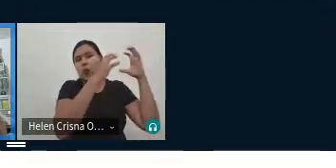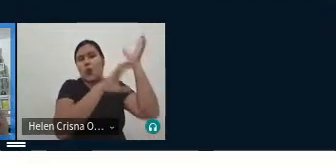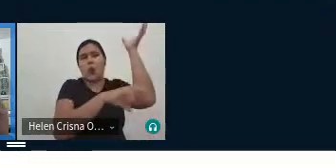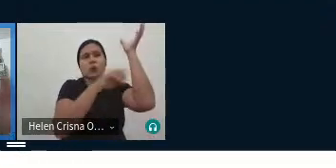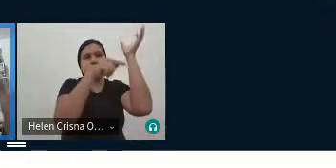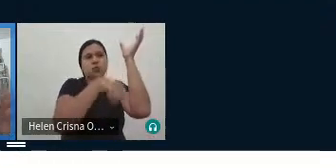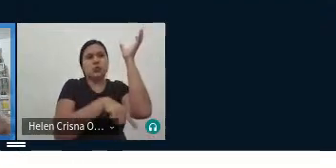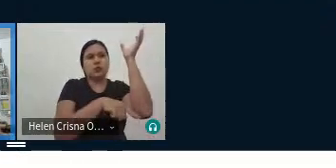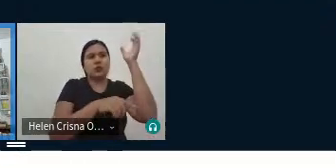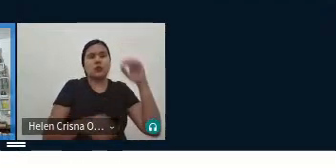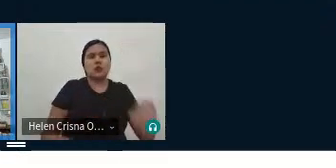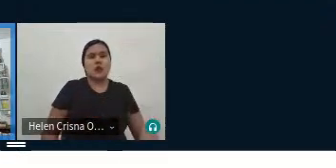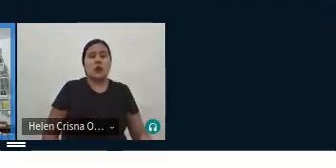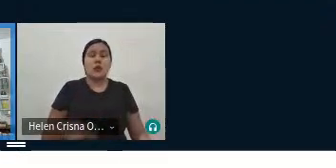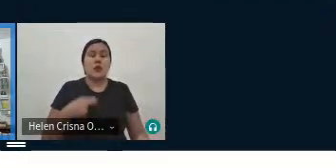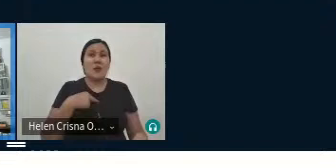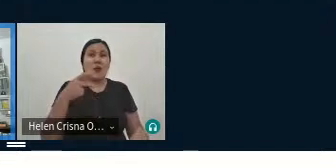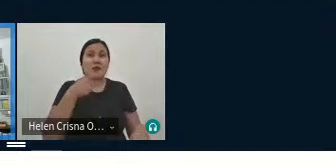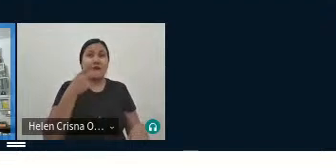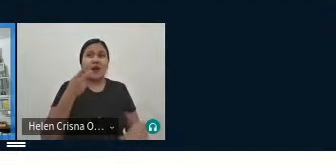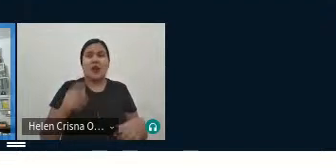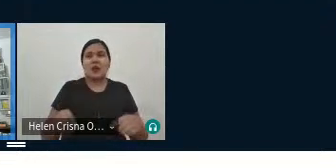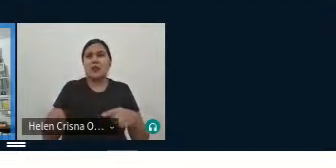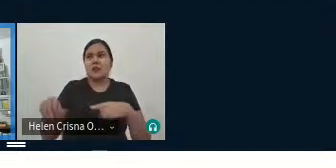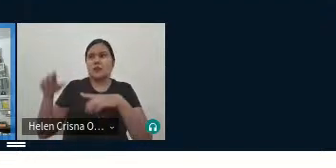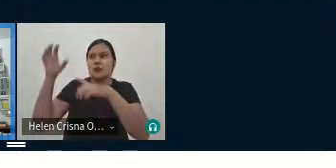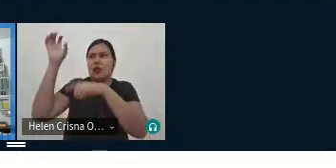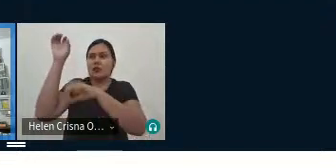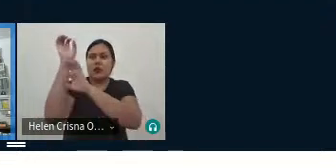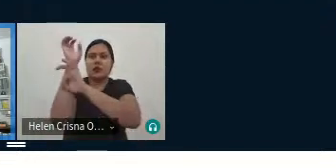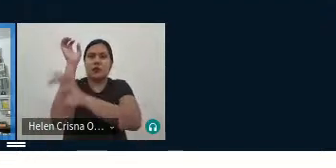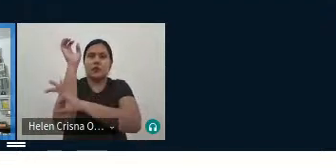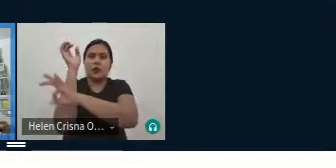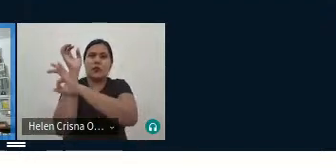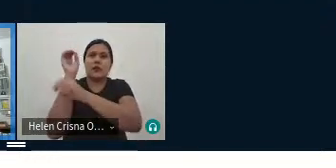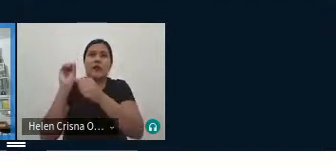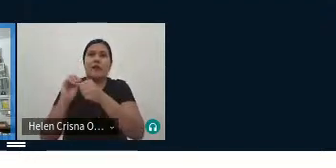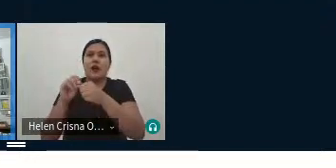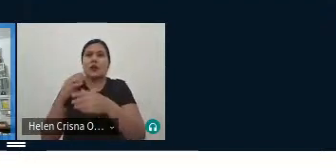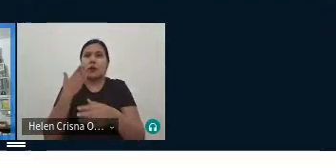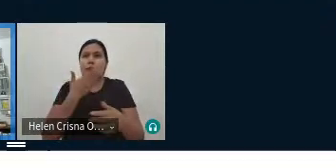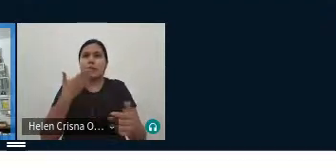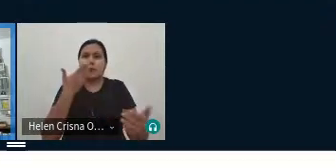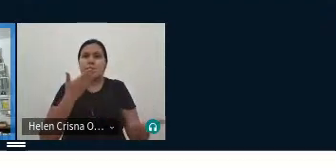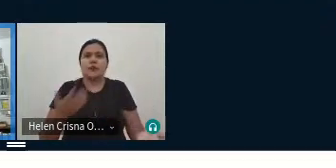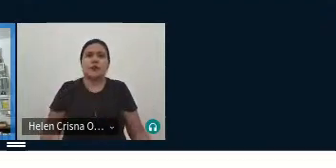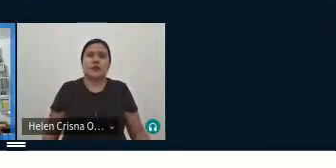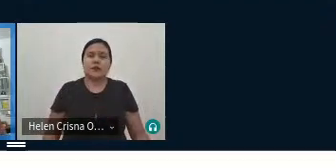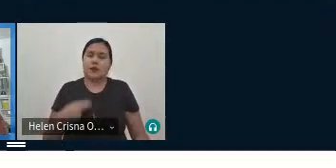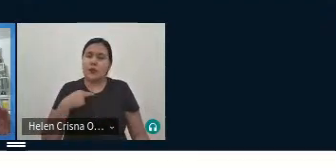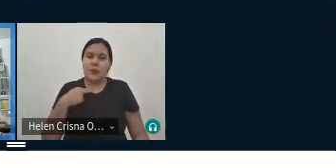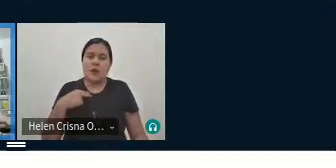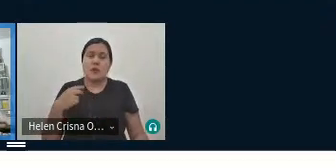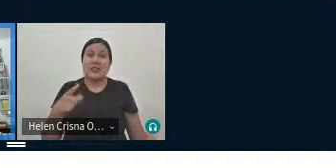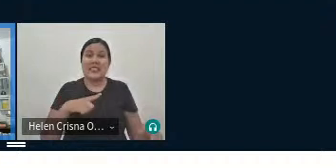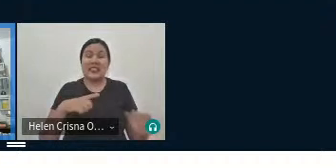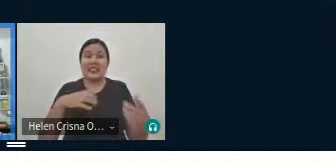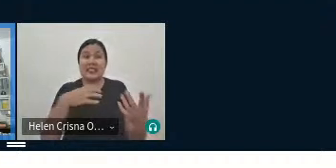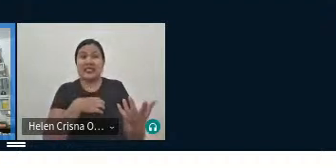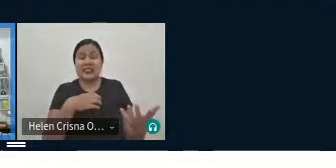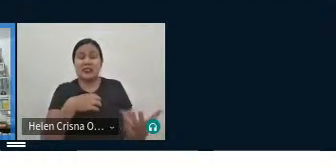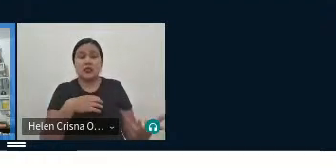debaixo de uma jabotecabeira fazendo doce, eu tenho que ter um sentido, essa